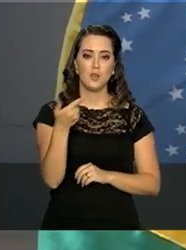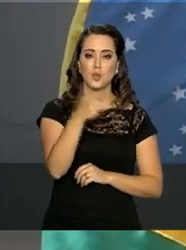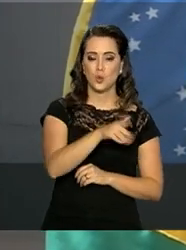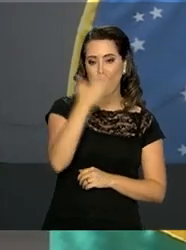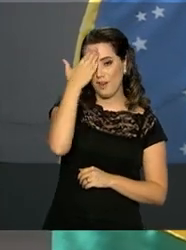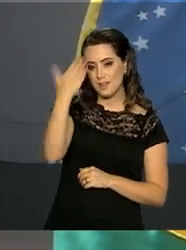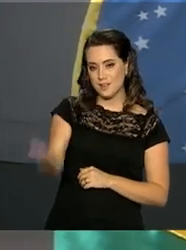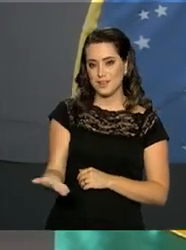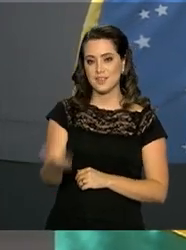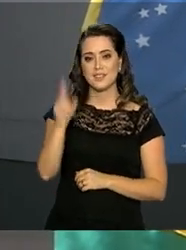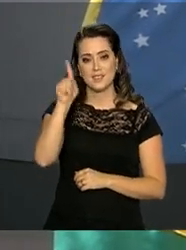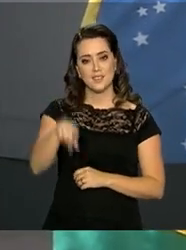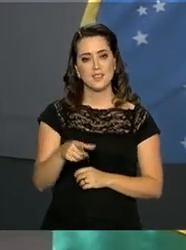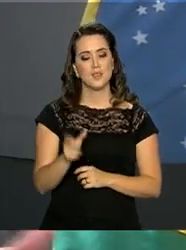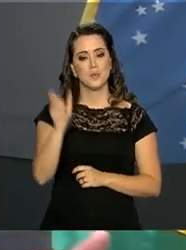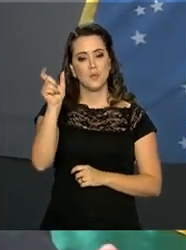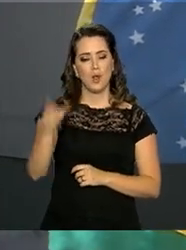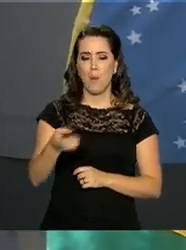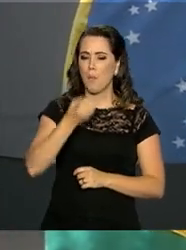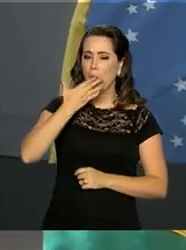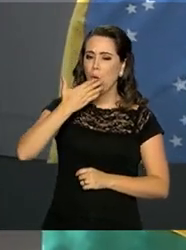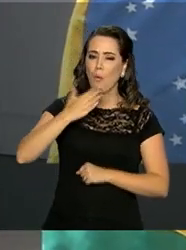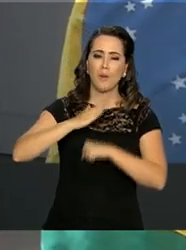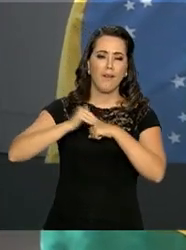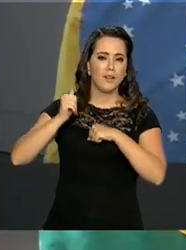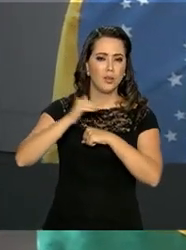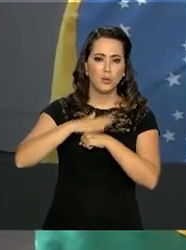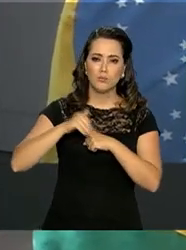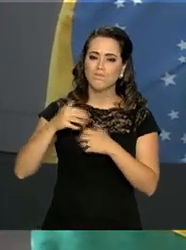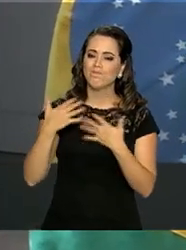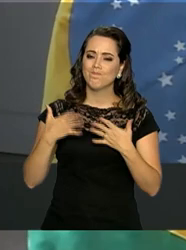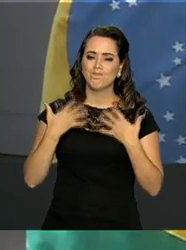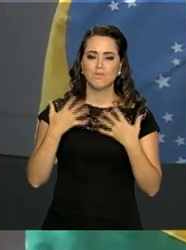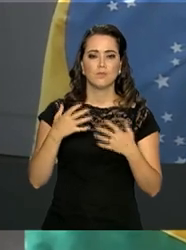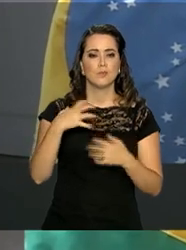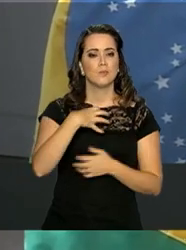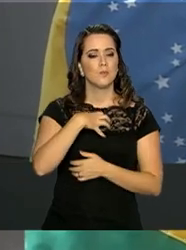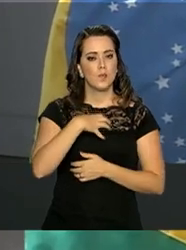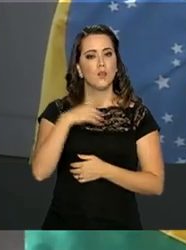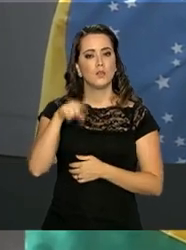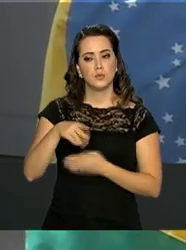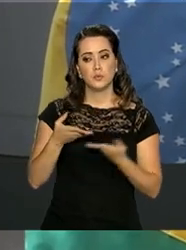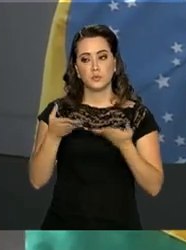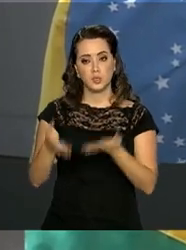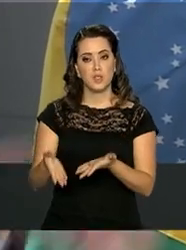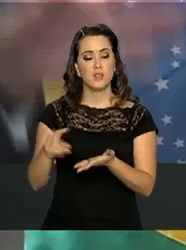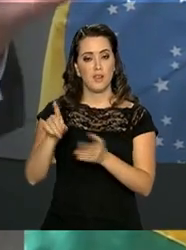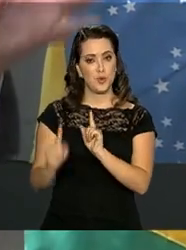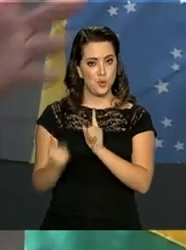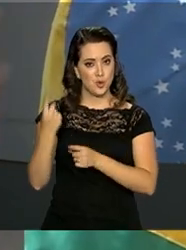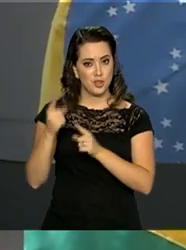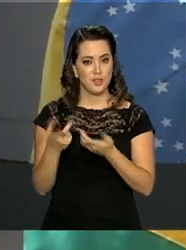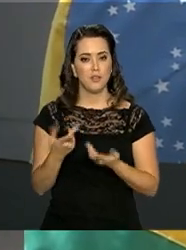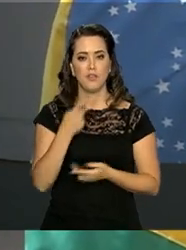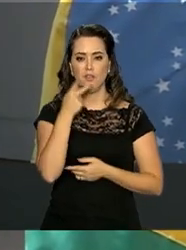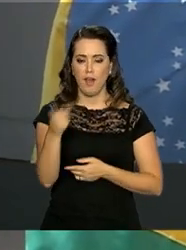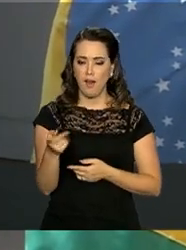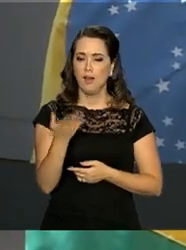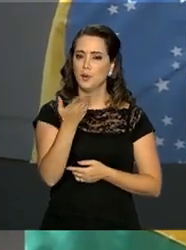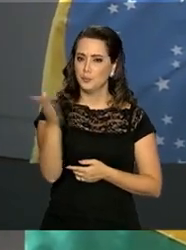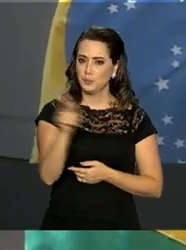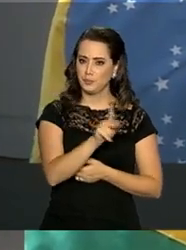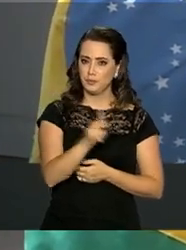agradecer a calorosíssima acolhida aqui no Chile. Confesso, o presidente Pinheira